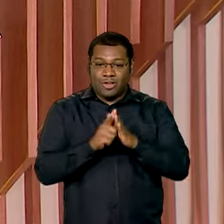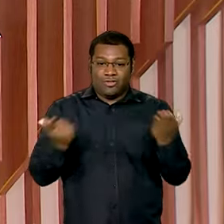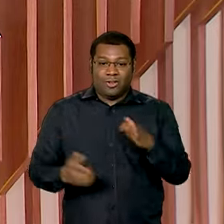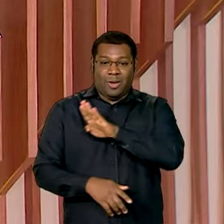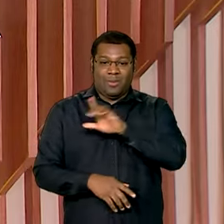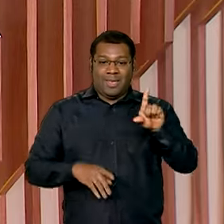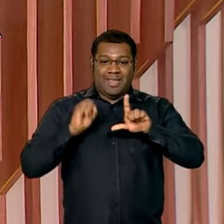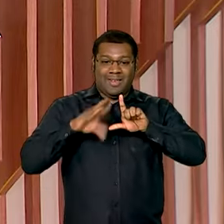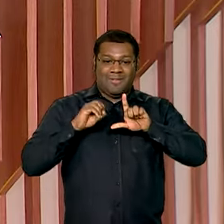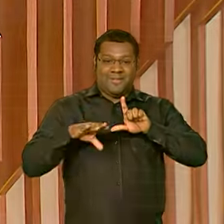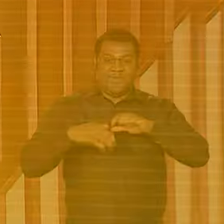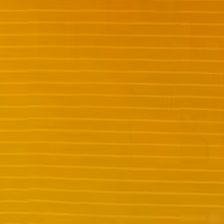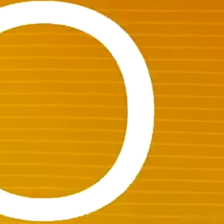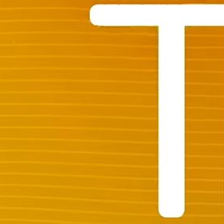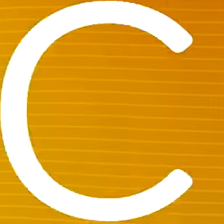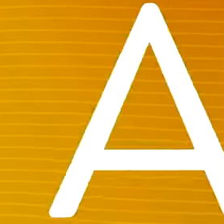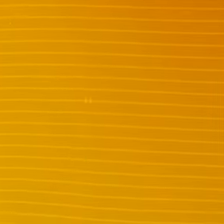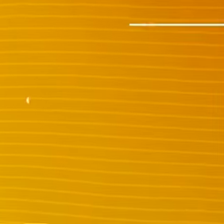Dia começa agora.